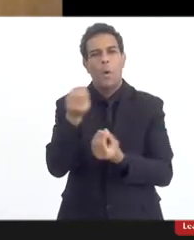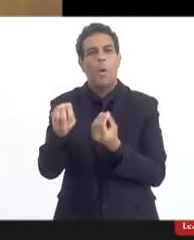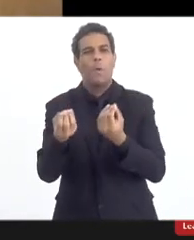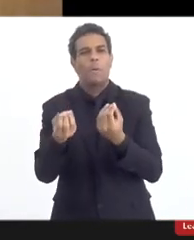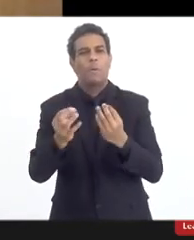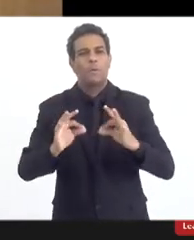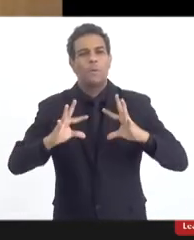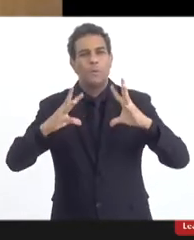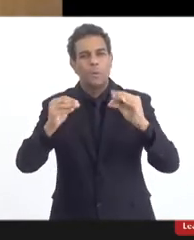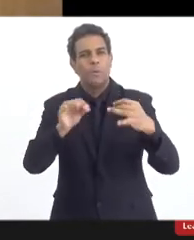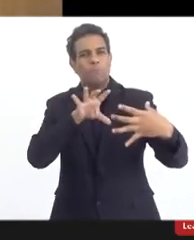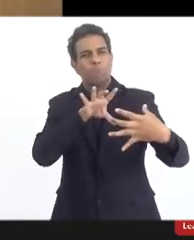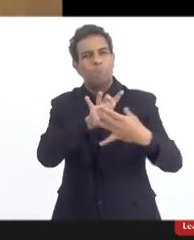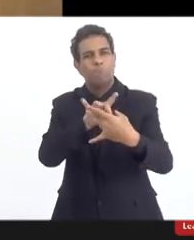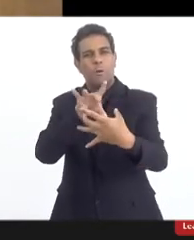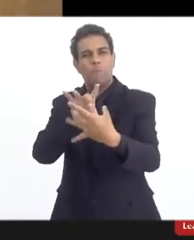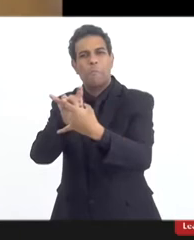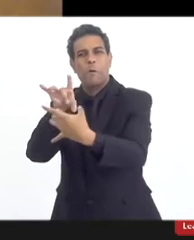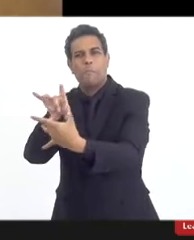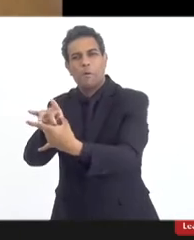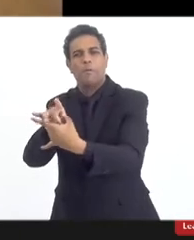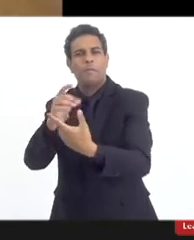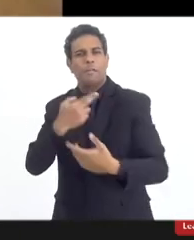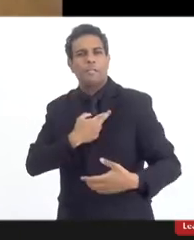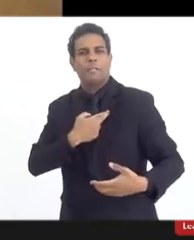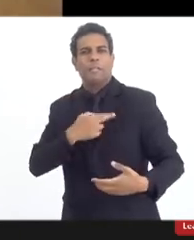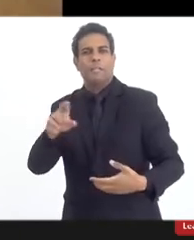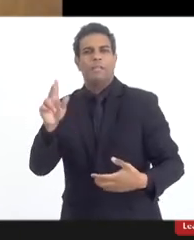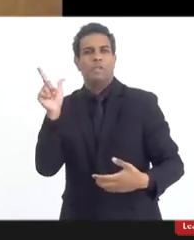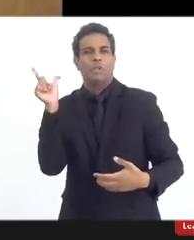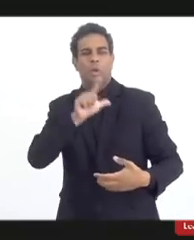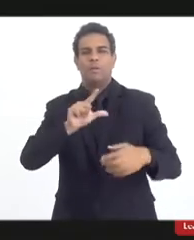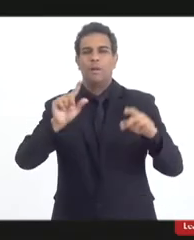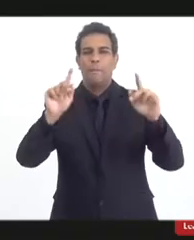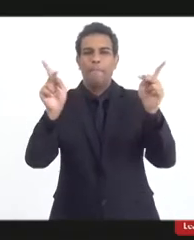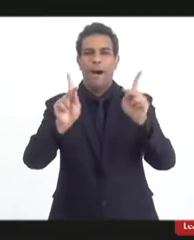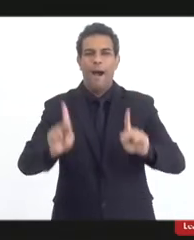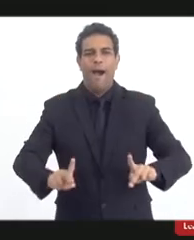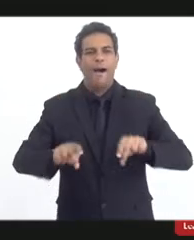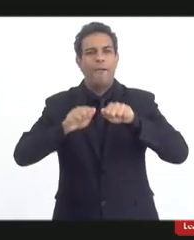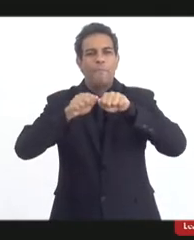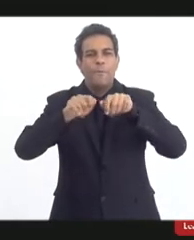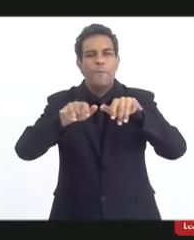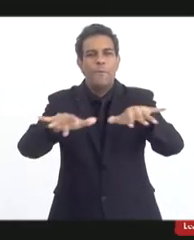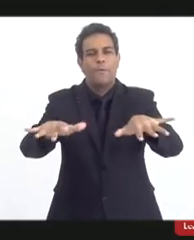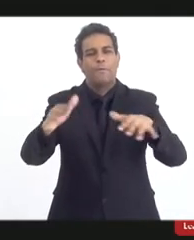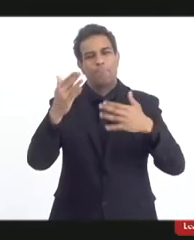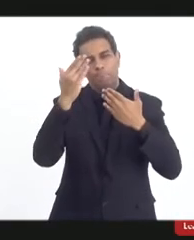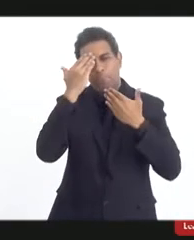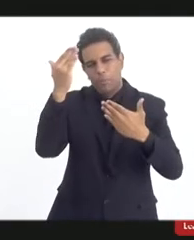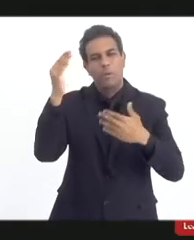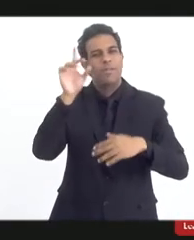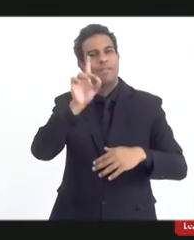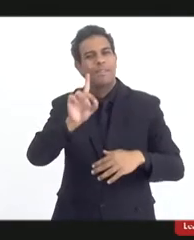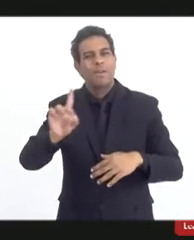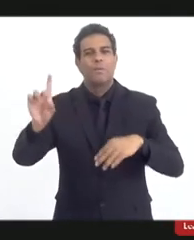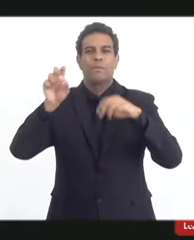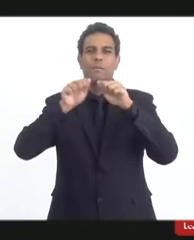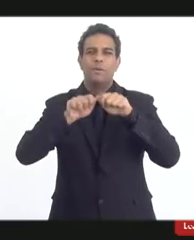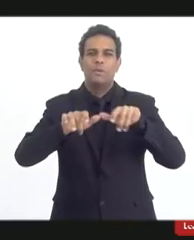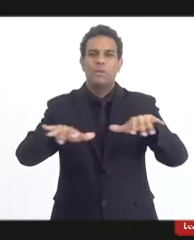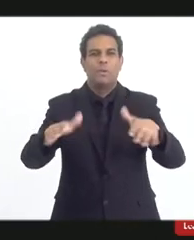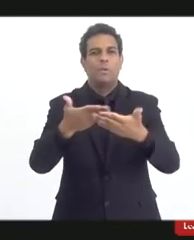demais religiões para que possamos construir uma cultura de paz. Muito obrigado e que Deus abençoe a todos.